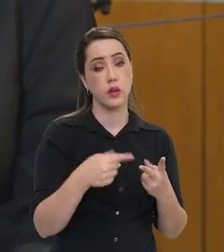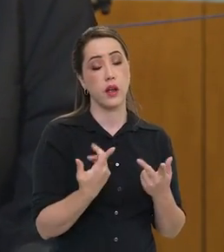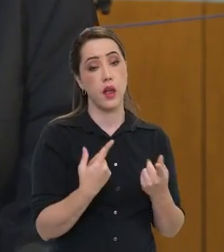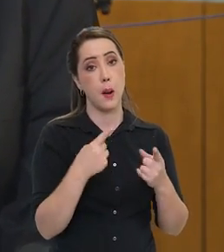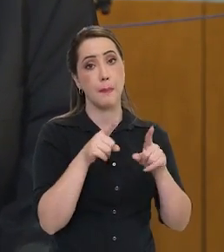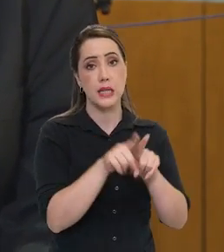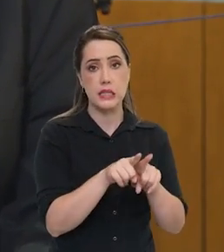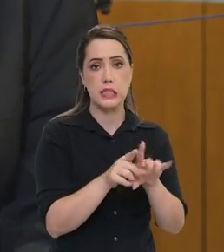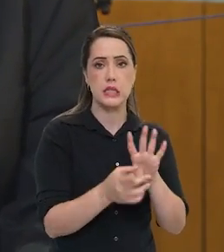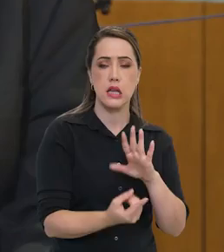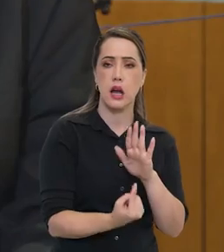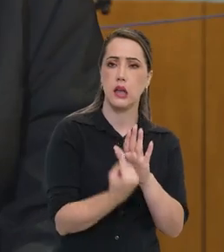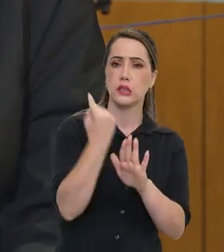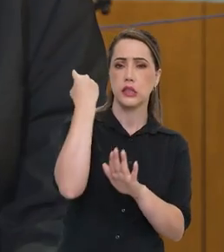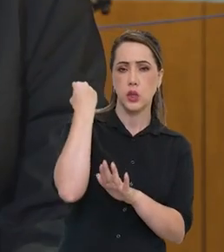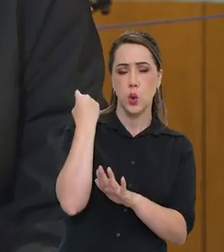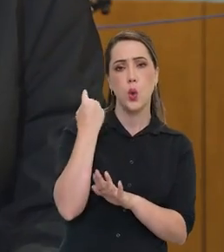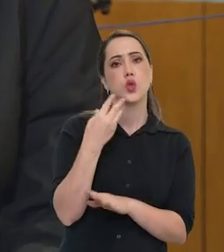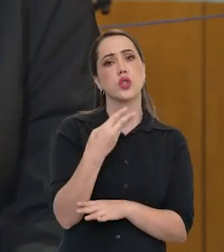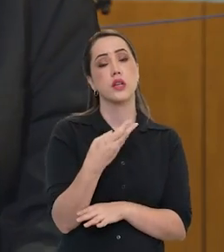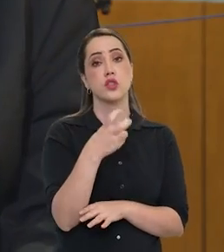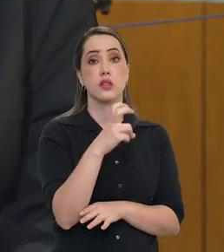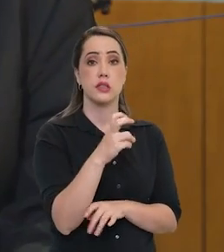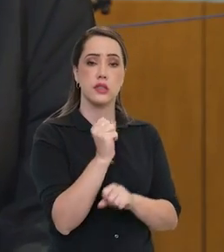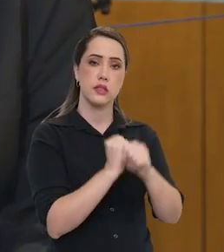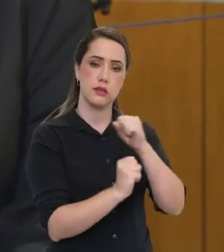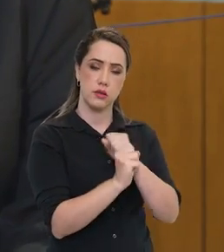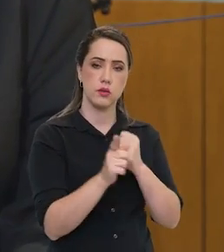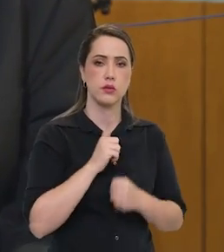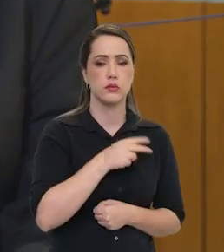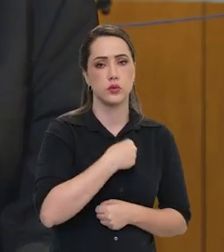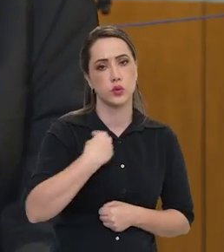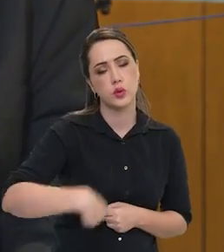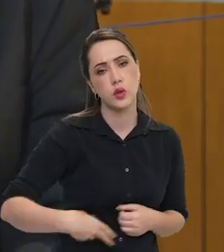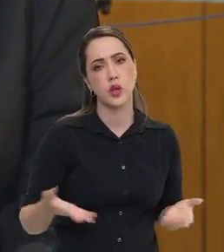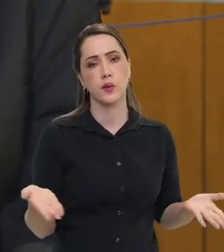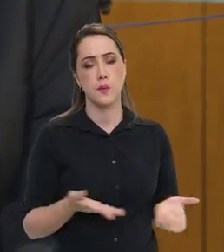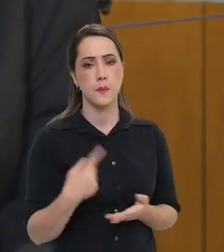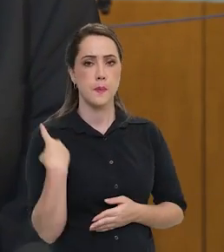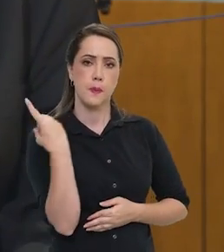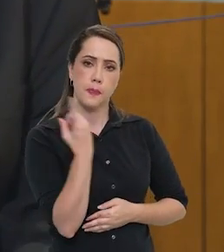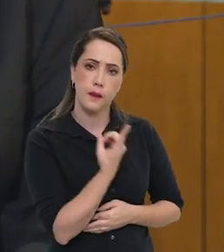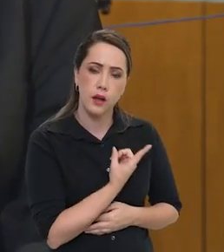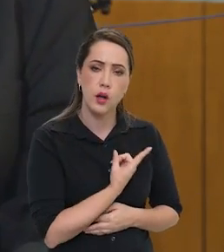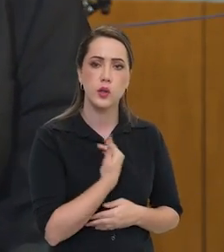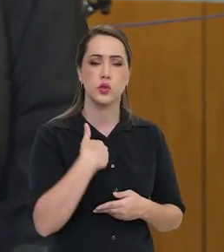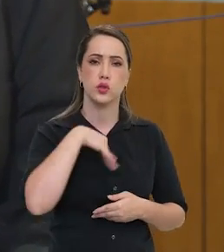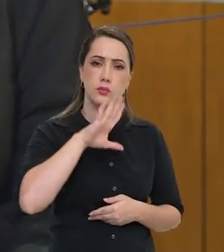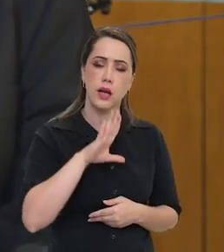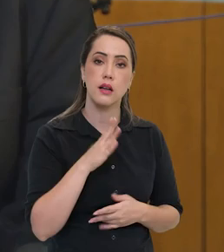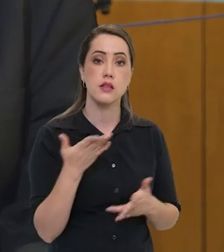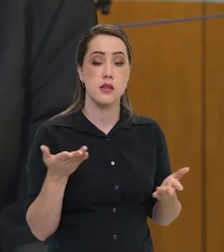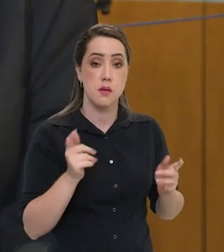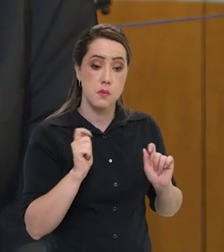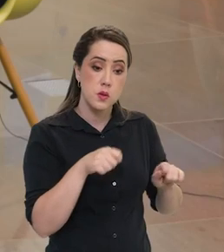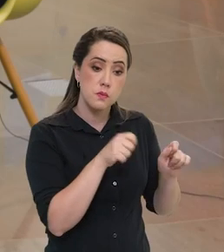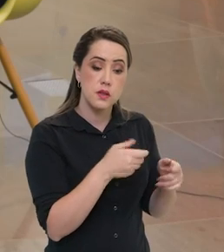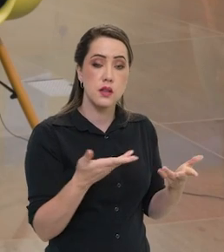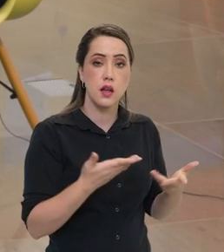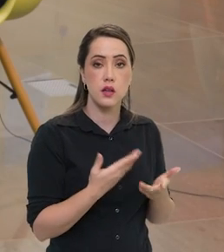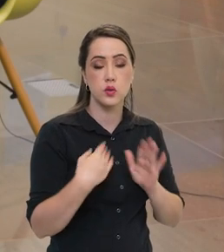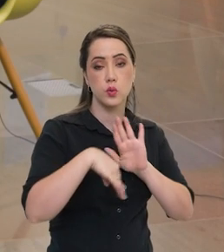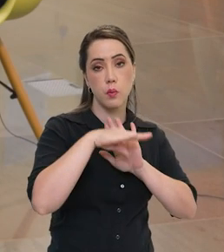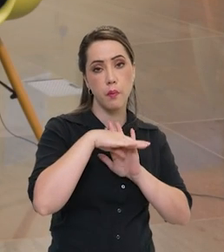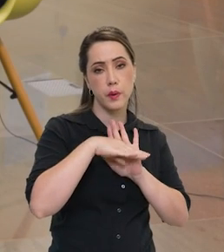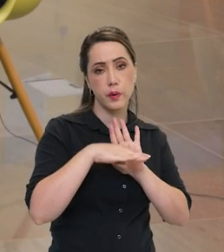35 anos já, a retomada com a China, de satélites. E agora nós, mais ambiciosamente, estamos